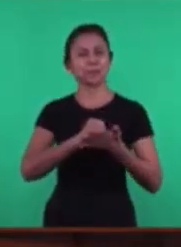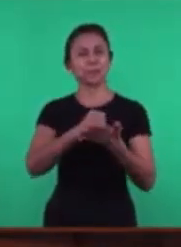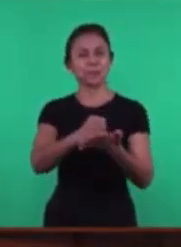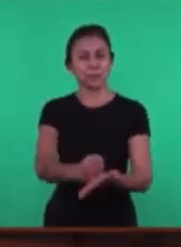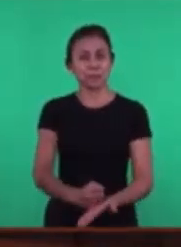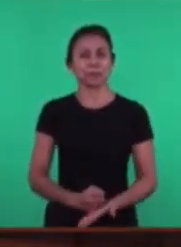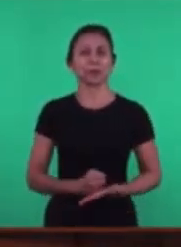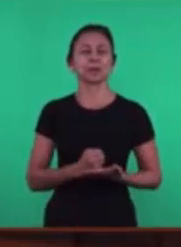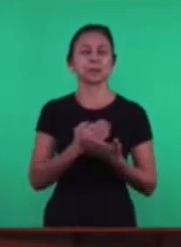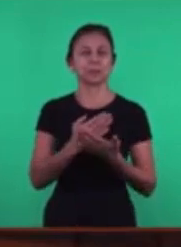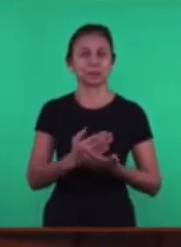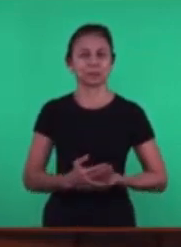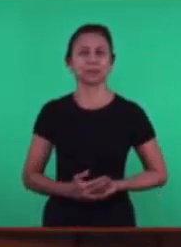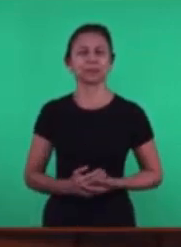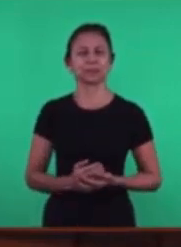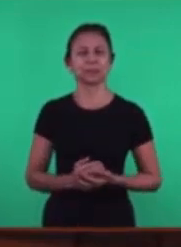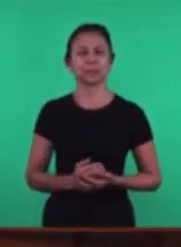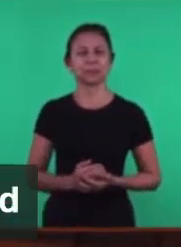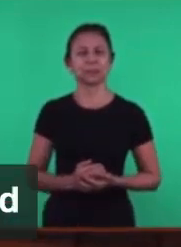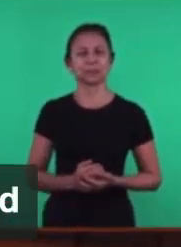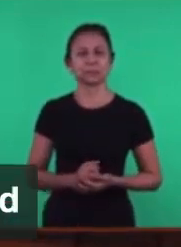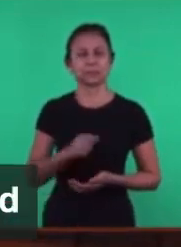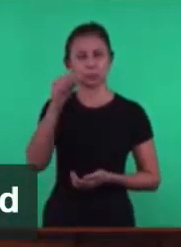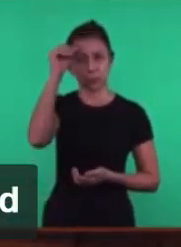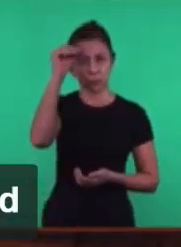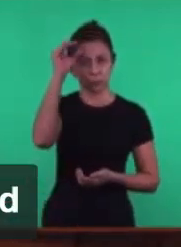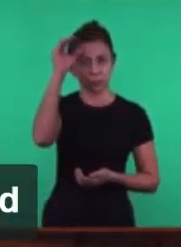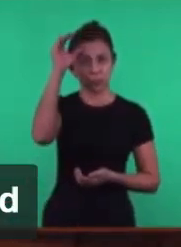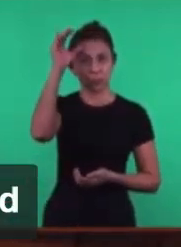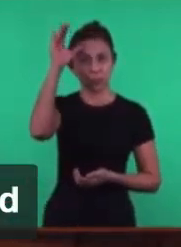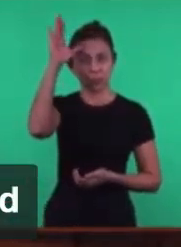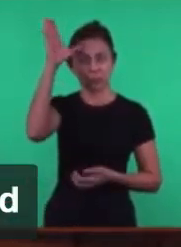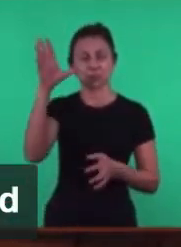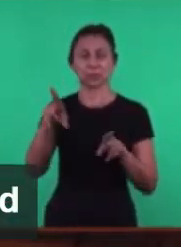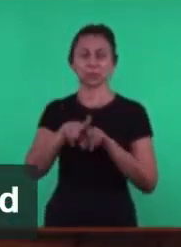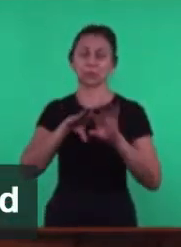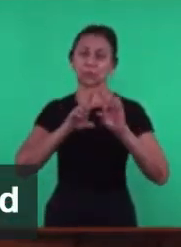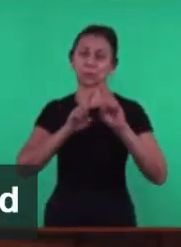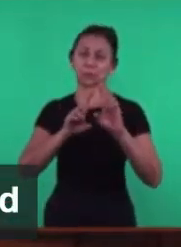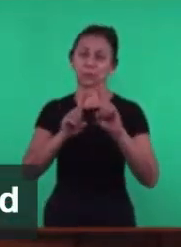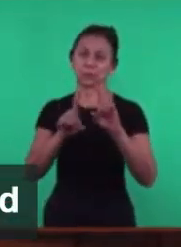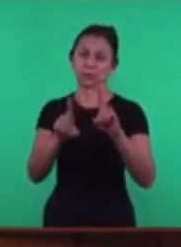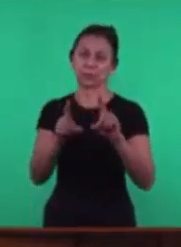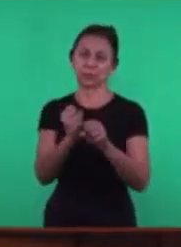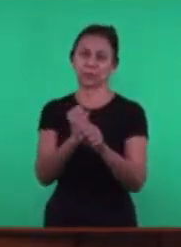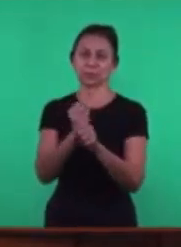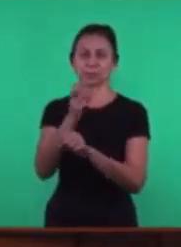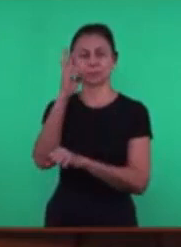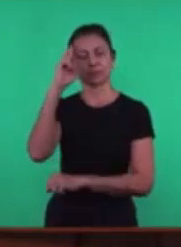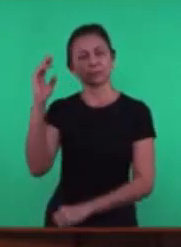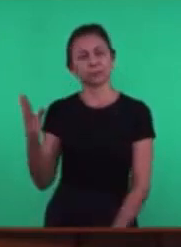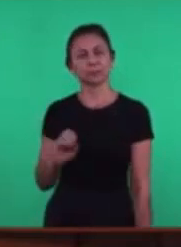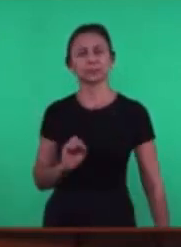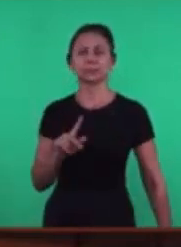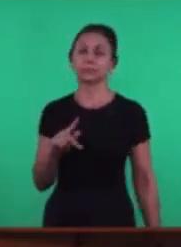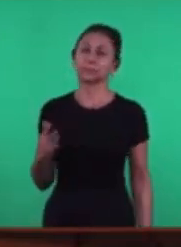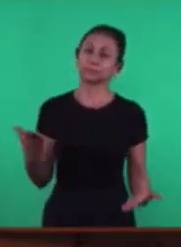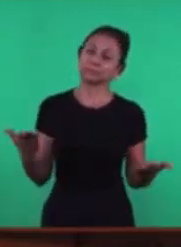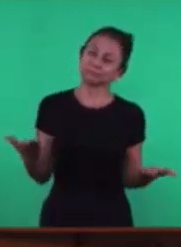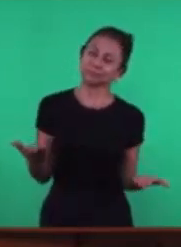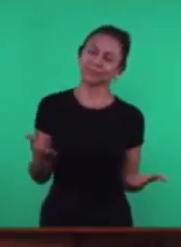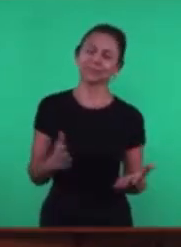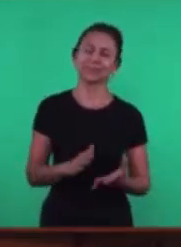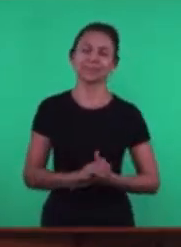aprimoramento, o aperfeiçoamento Do entendimento doutrinário da obra do Senhor Muito bem, nós agora